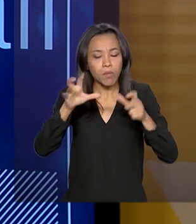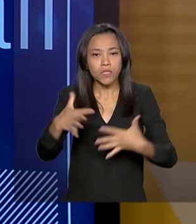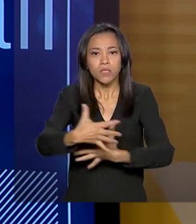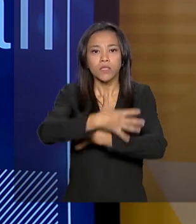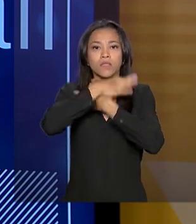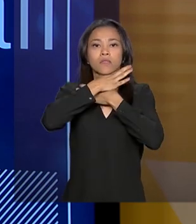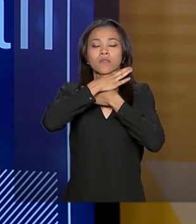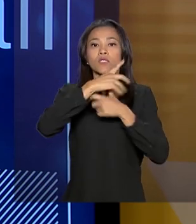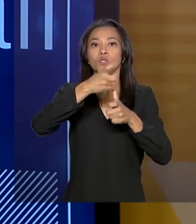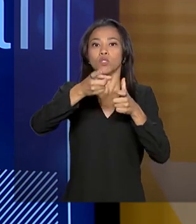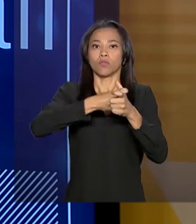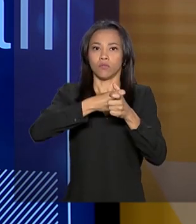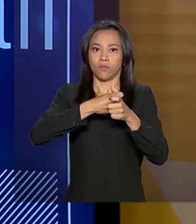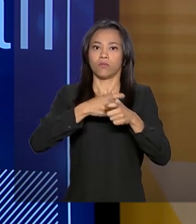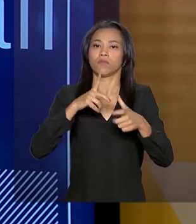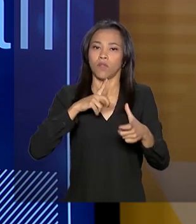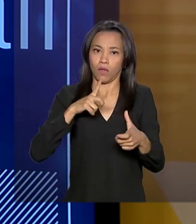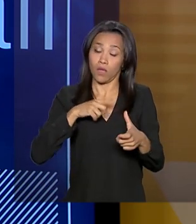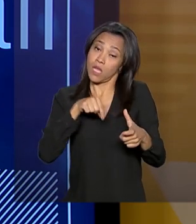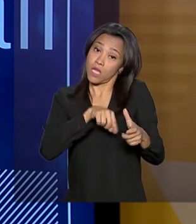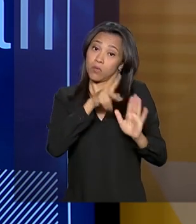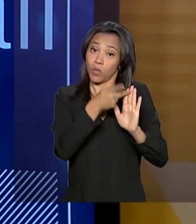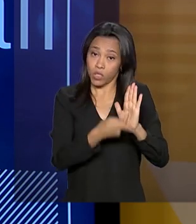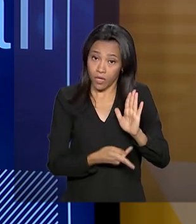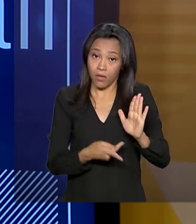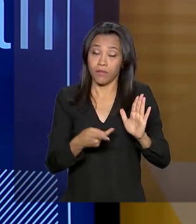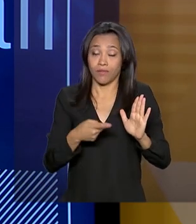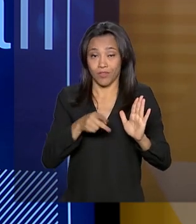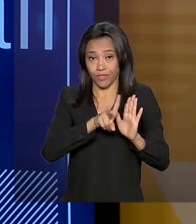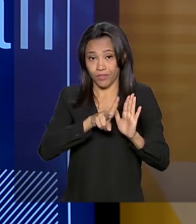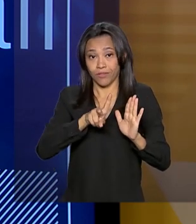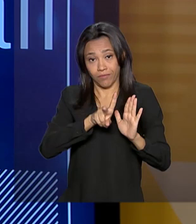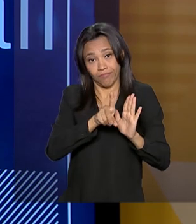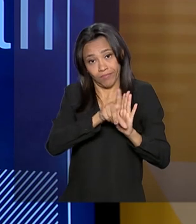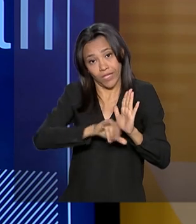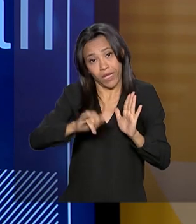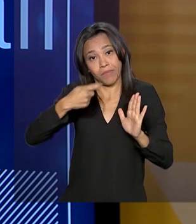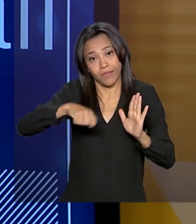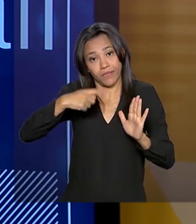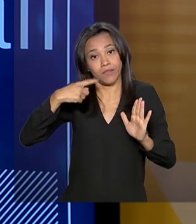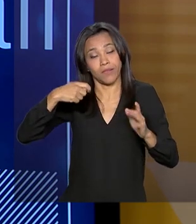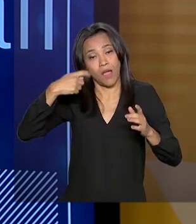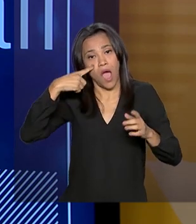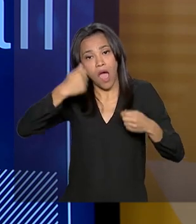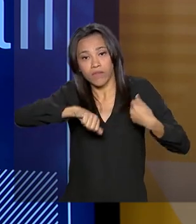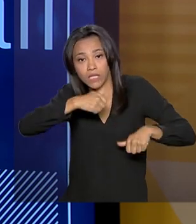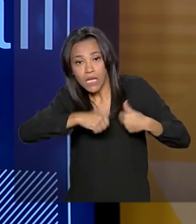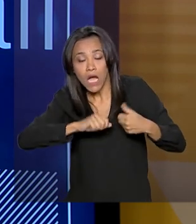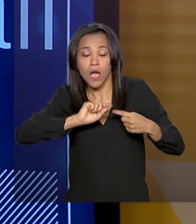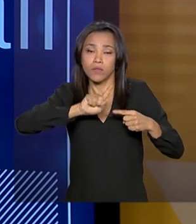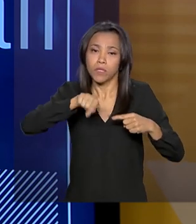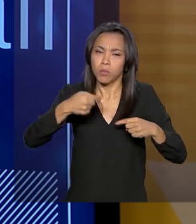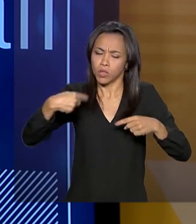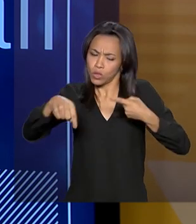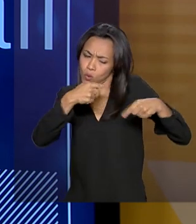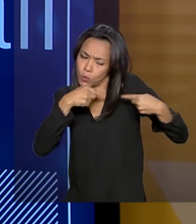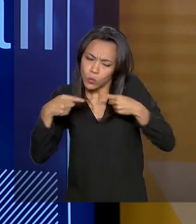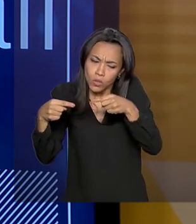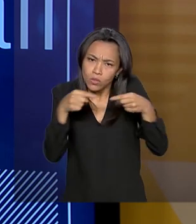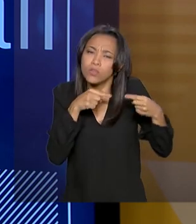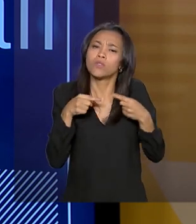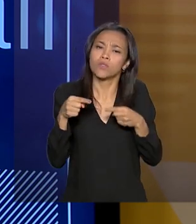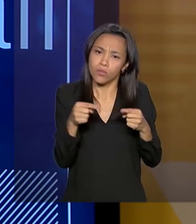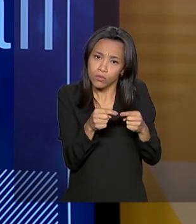enfrentar, ainda que esse projeto de lei tenha que ser analisado, enfim, e discutido. Mas, de novo, é aquilo que eu falava,